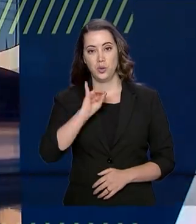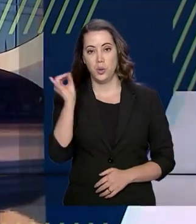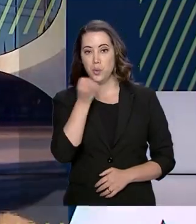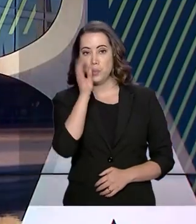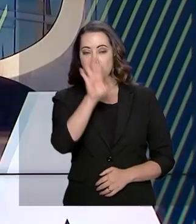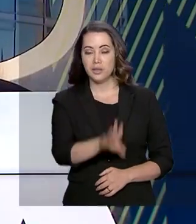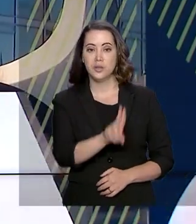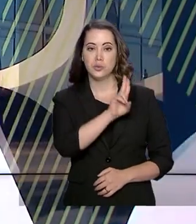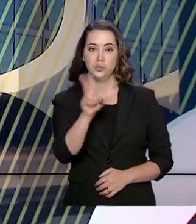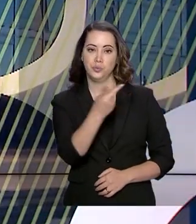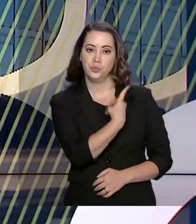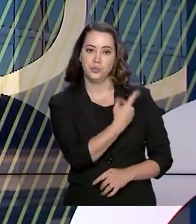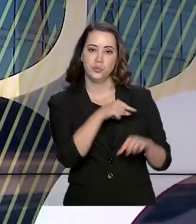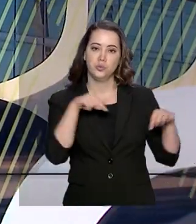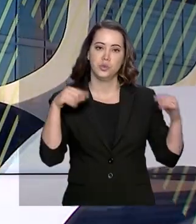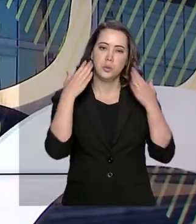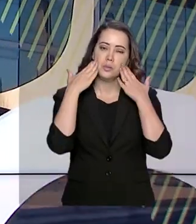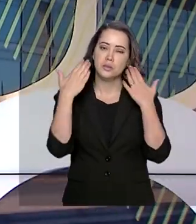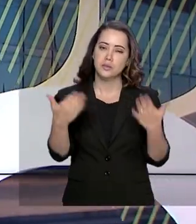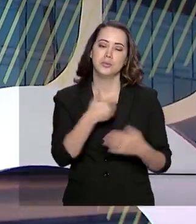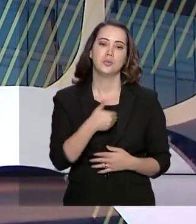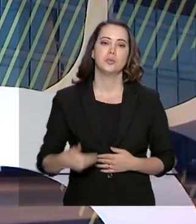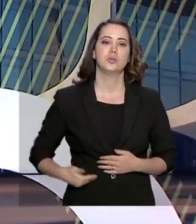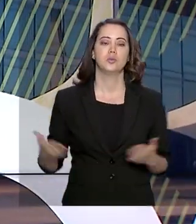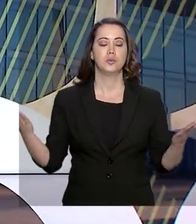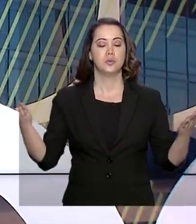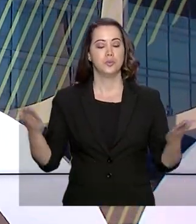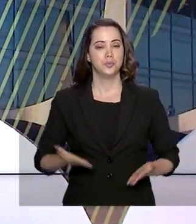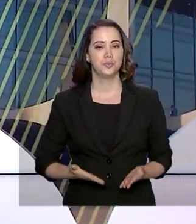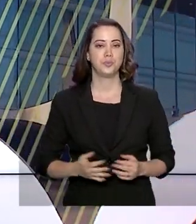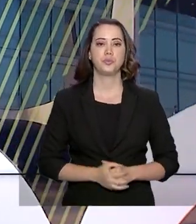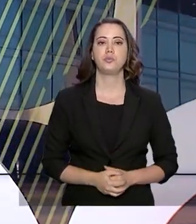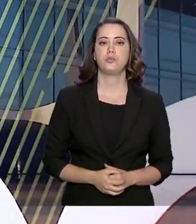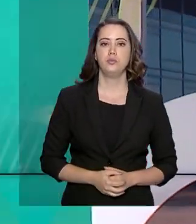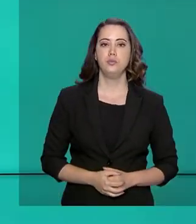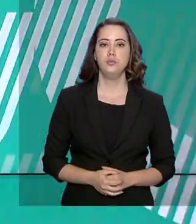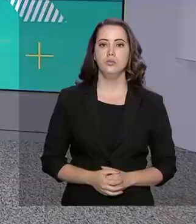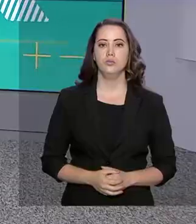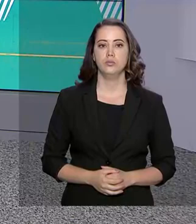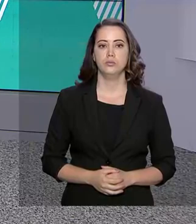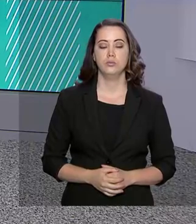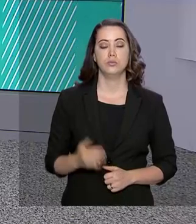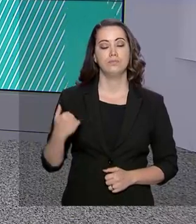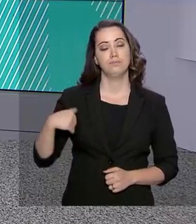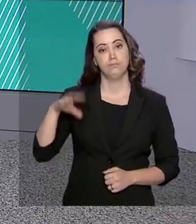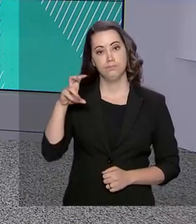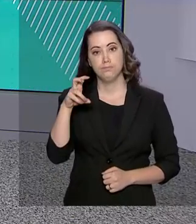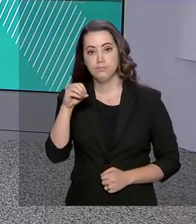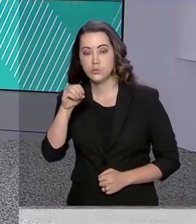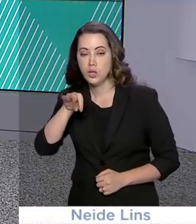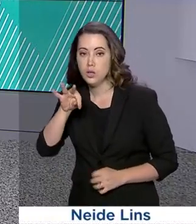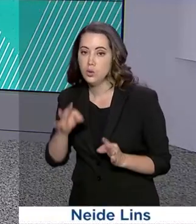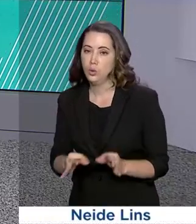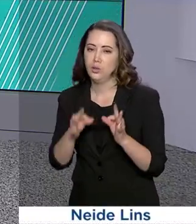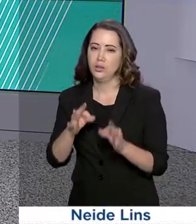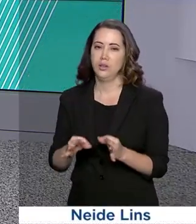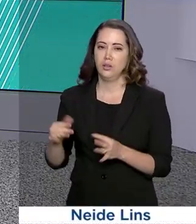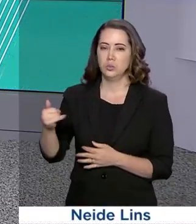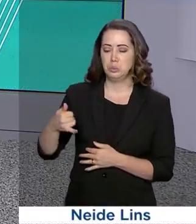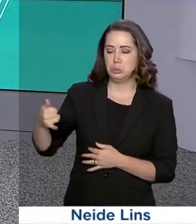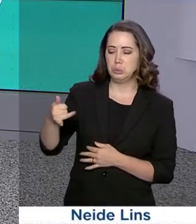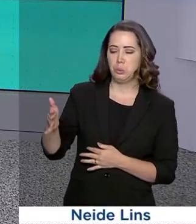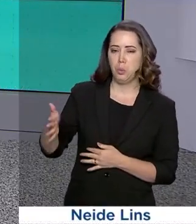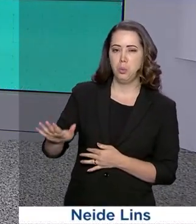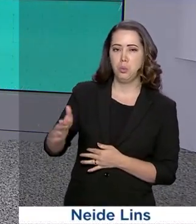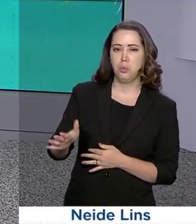Olá, boa tarde, eu sou Roberto Camargo e estamos de volta com mais uma edição do Governo Agora. Mais de 500 toneladas de resíduos